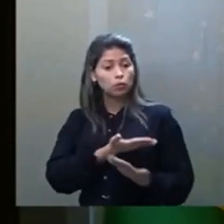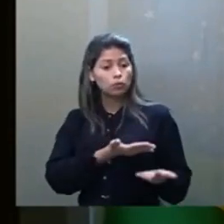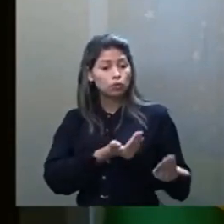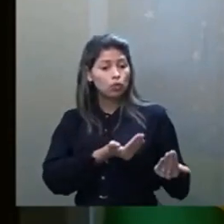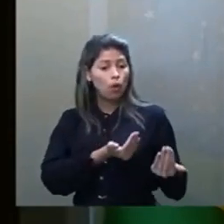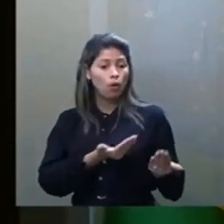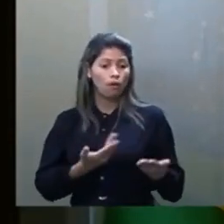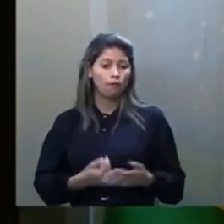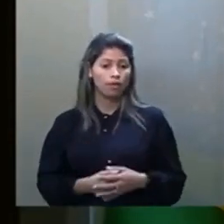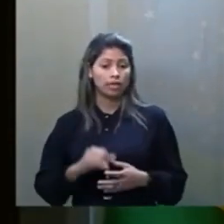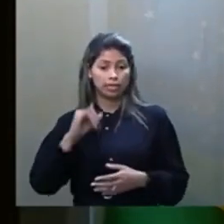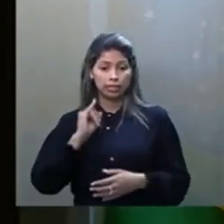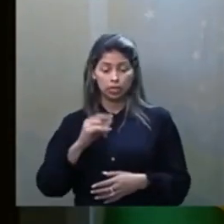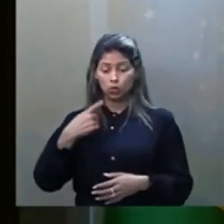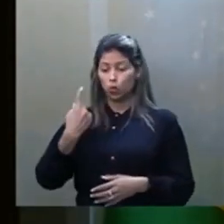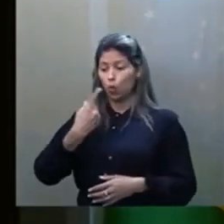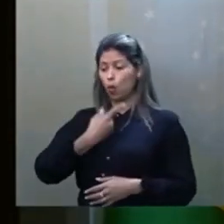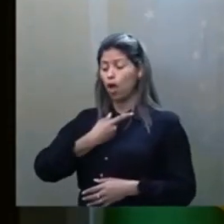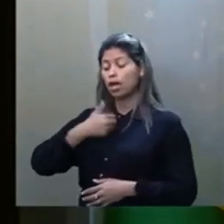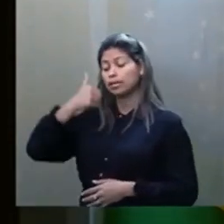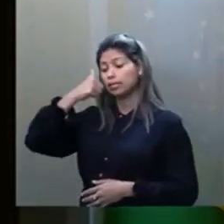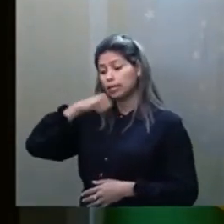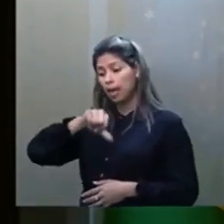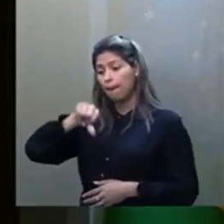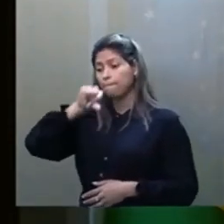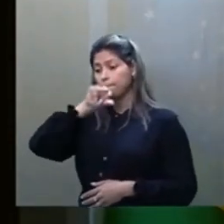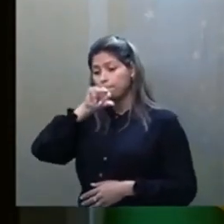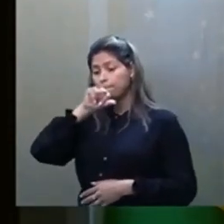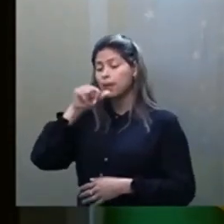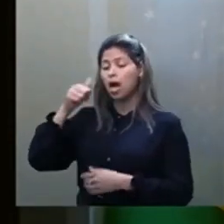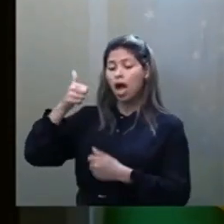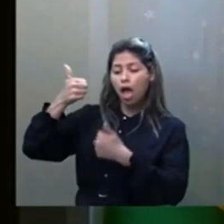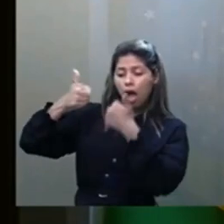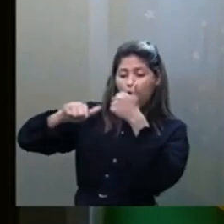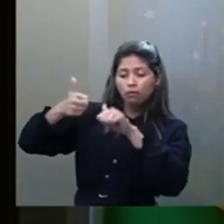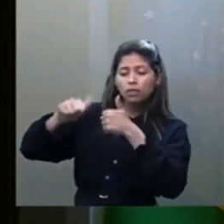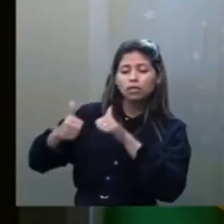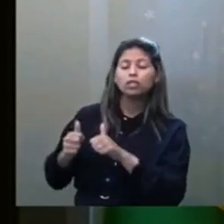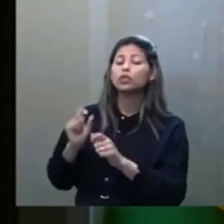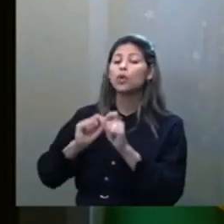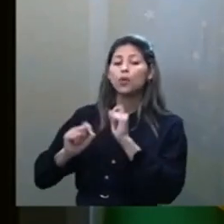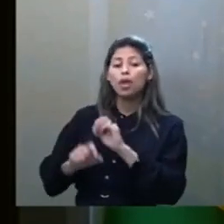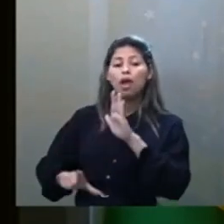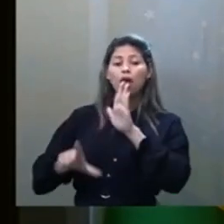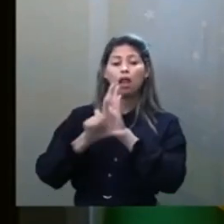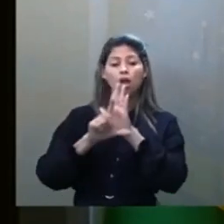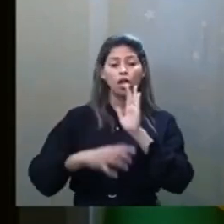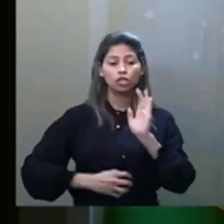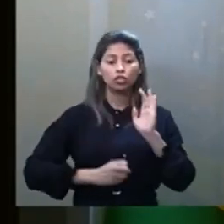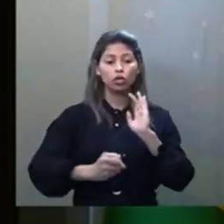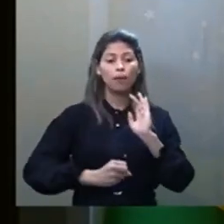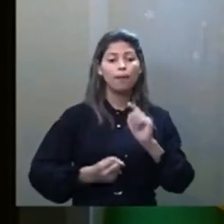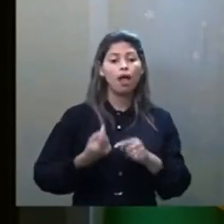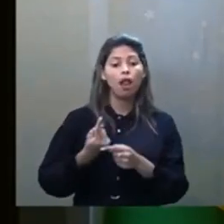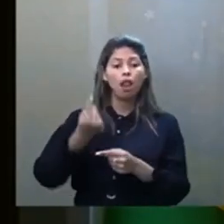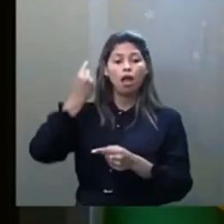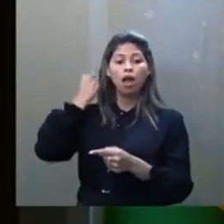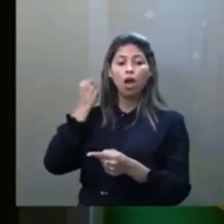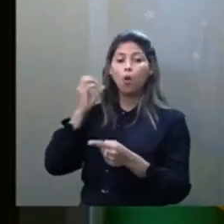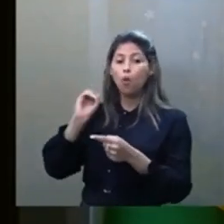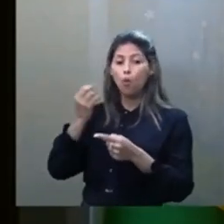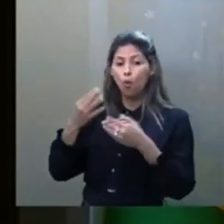nossas mães tivessem esse propósito de criar uma lei de aborto no século passado, ou no princípio e meados deste século,